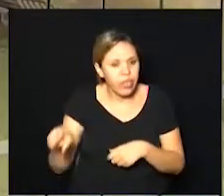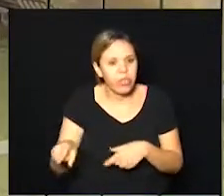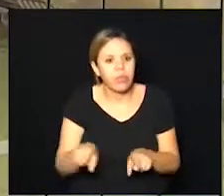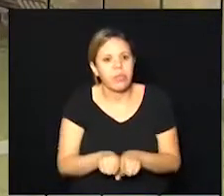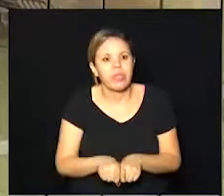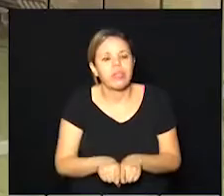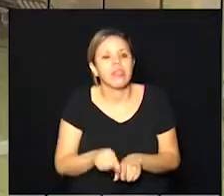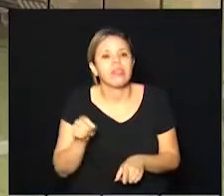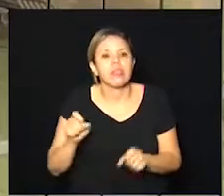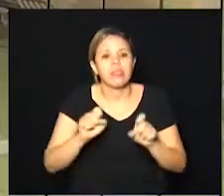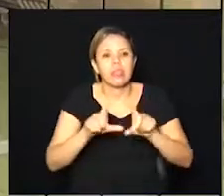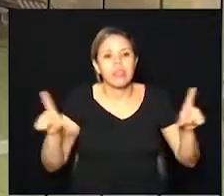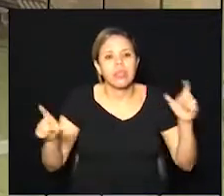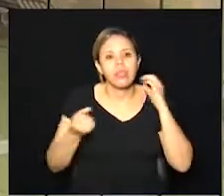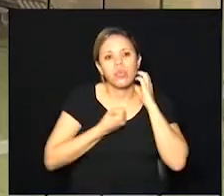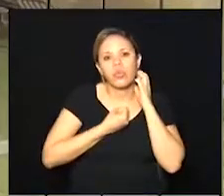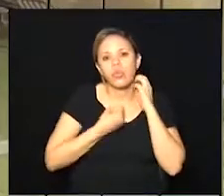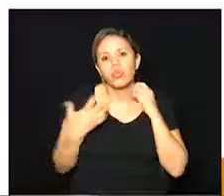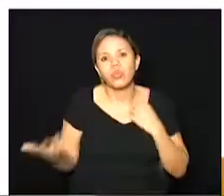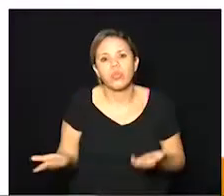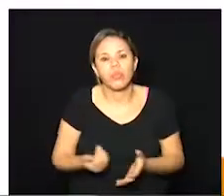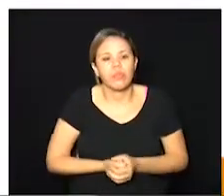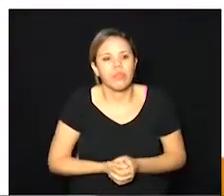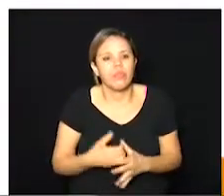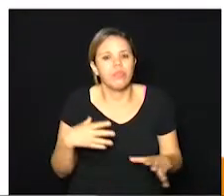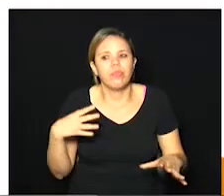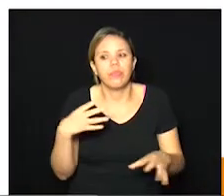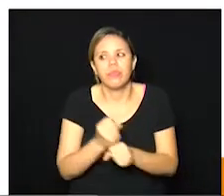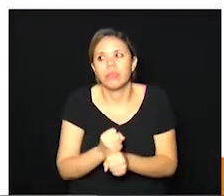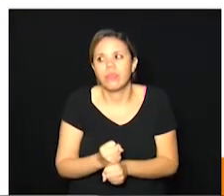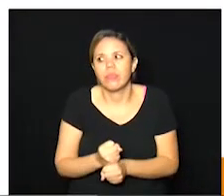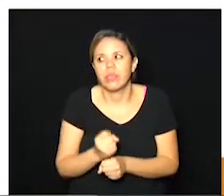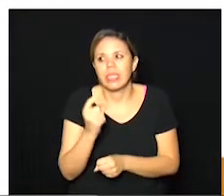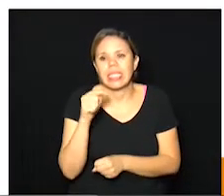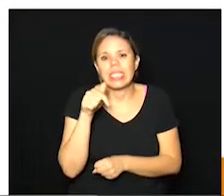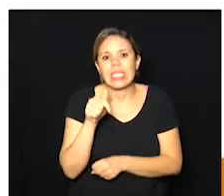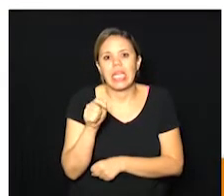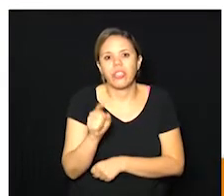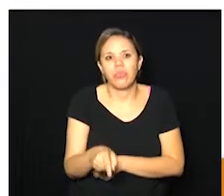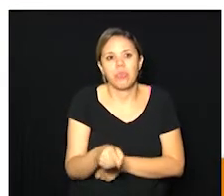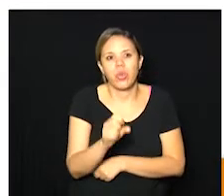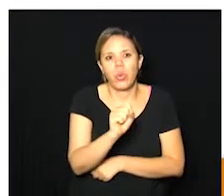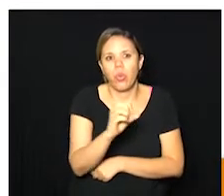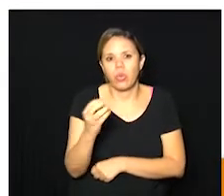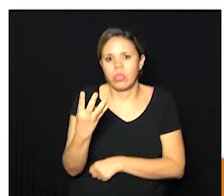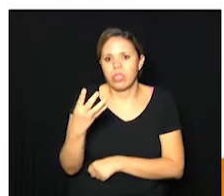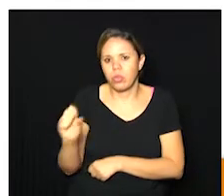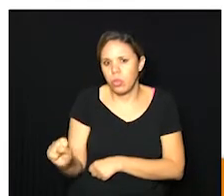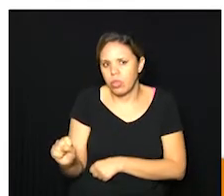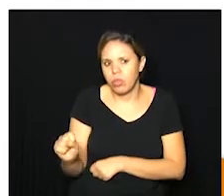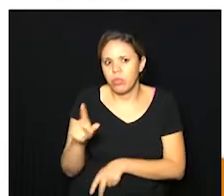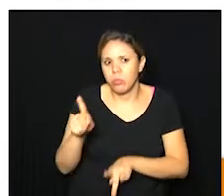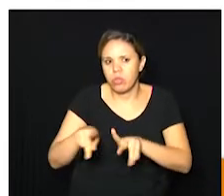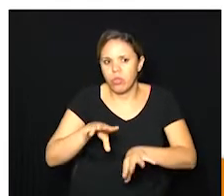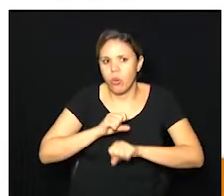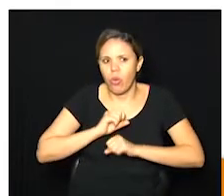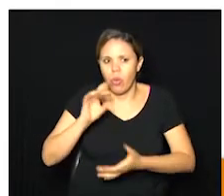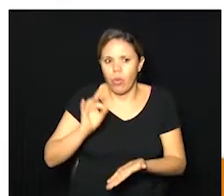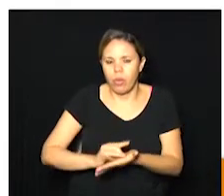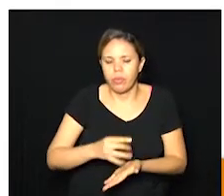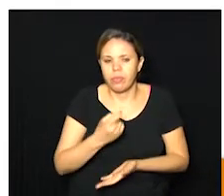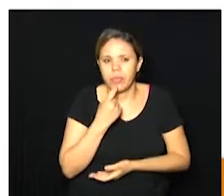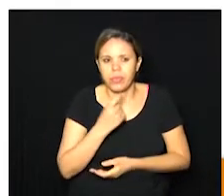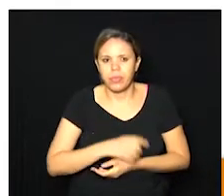também. Está aqui no telão os números. No total, são 7.848 casos confirmados em